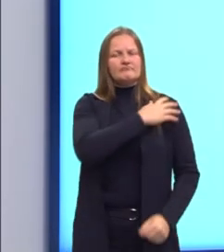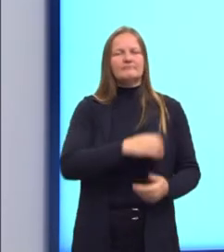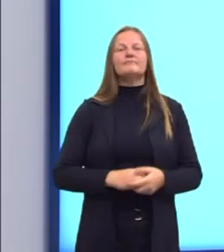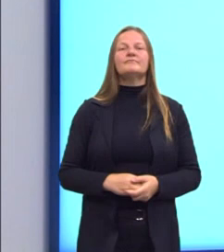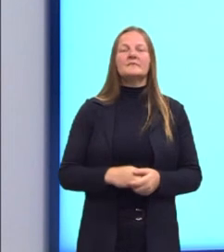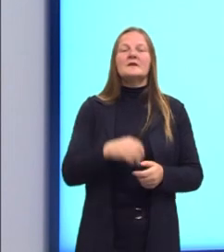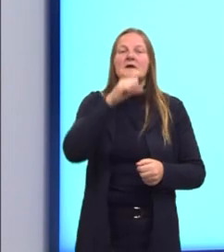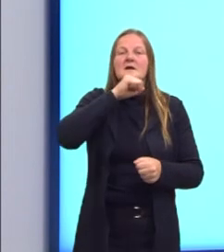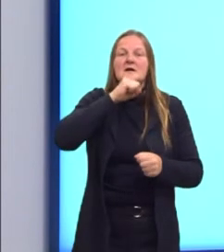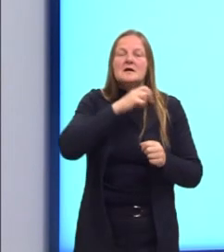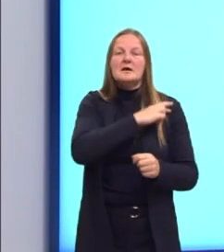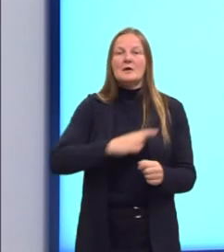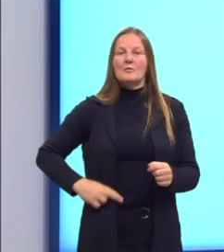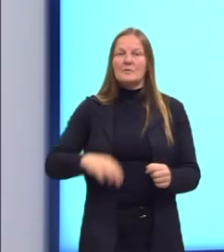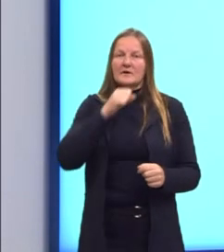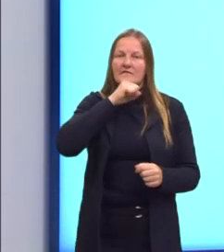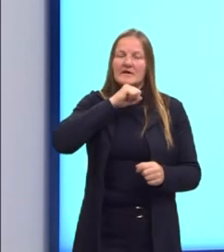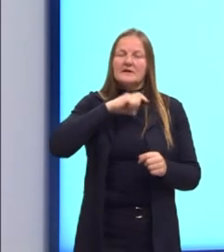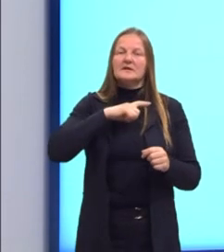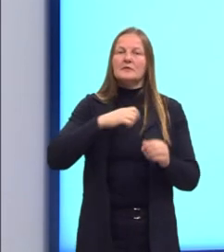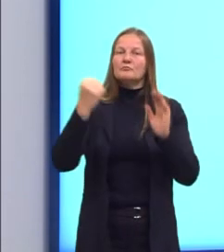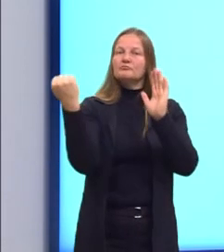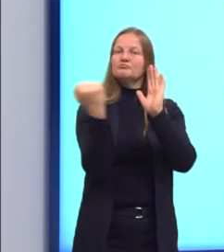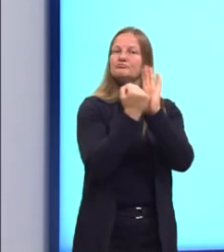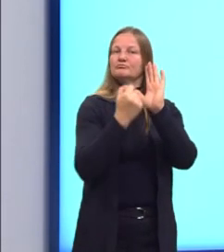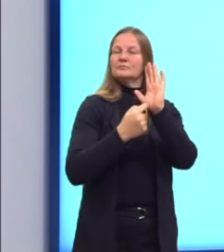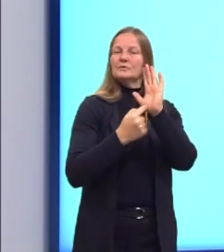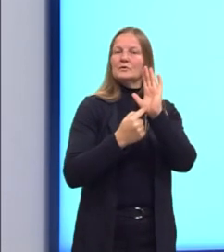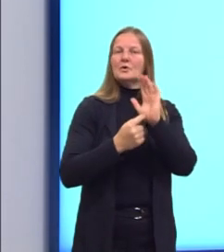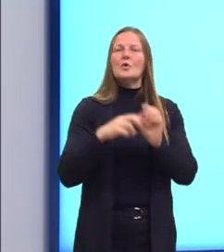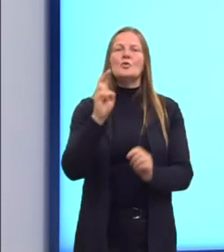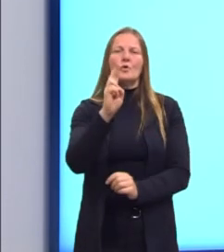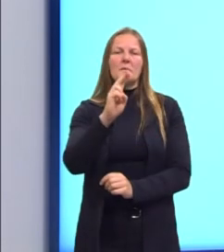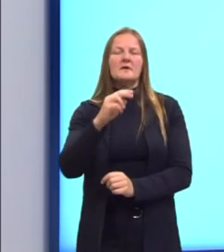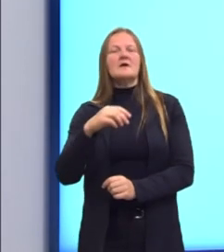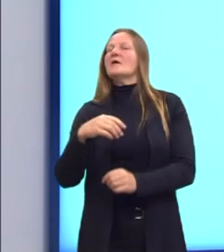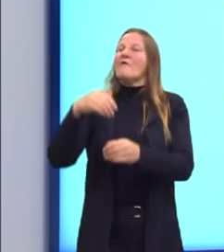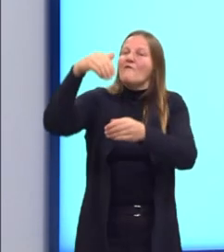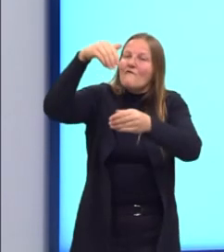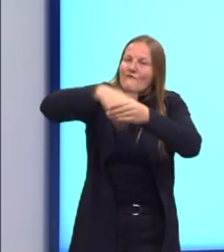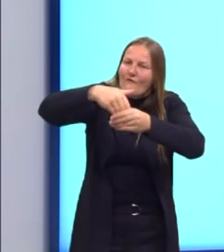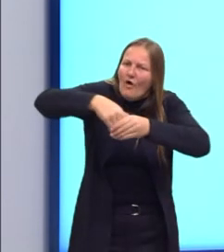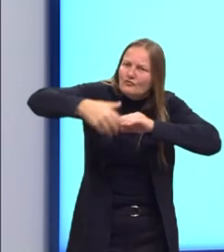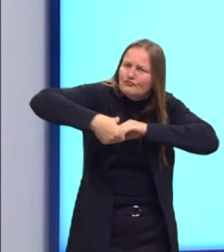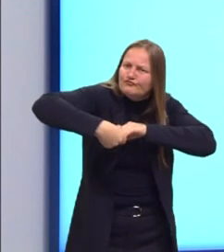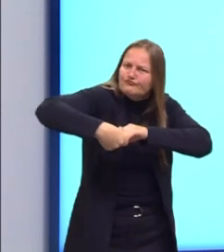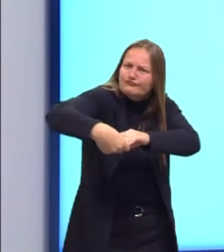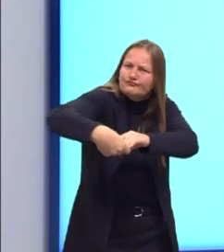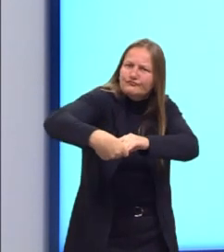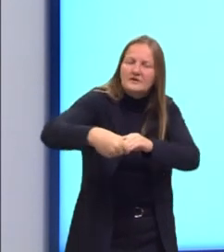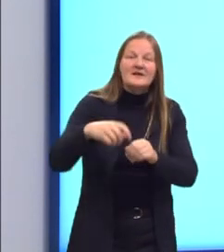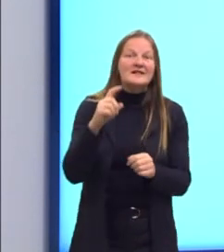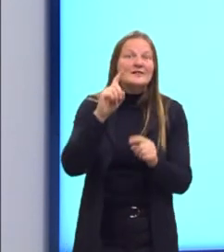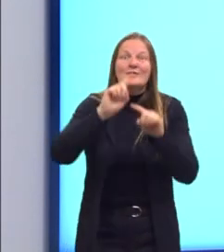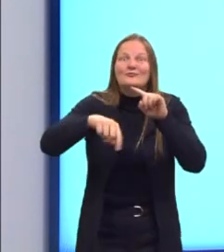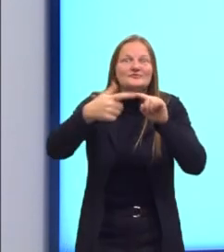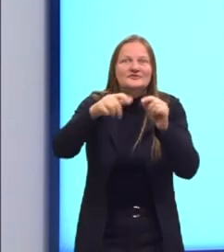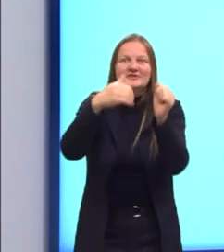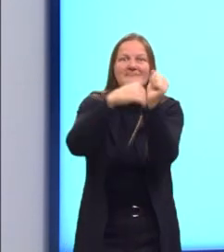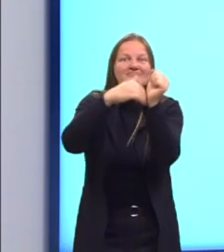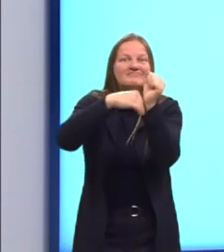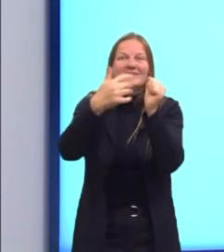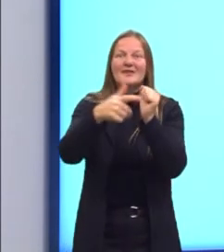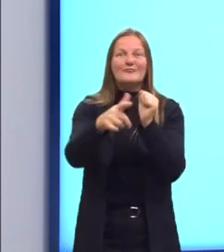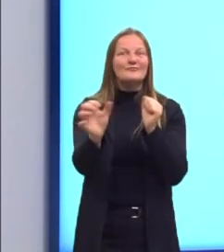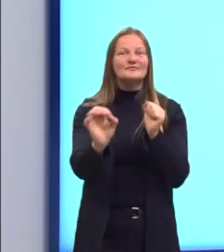velha, ela vai estar muito marcada pelo voto de cabresto. O que é isso? O voto não era secreto na época. E as